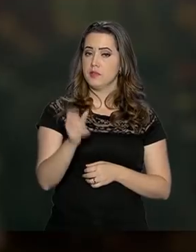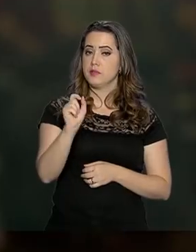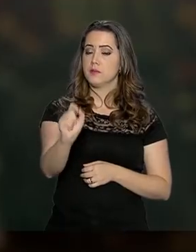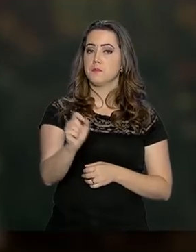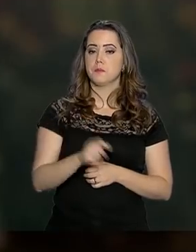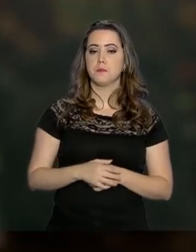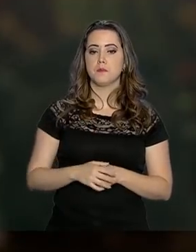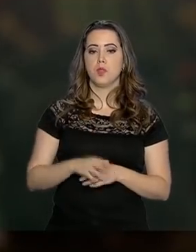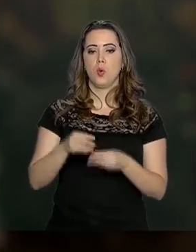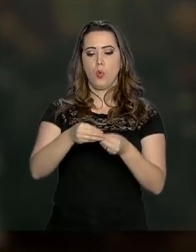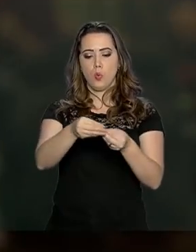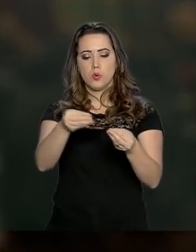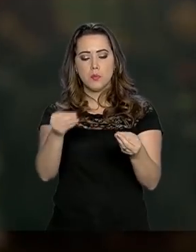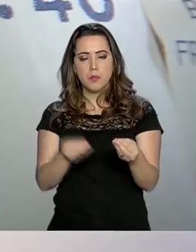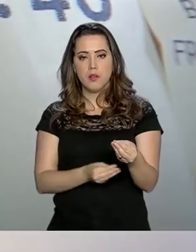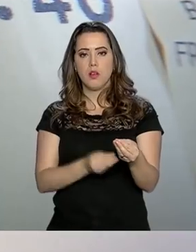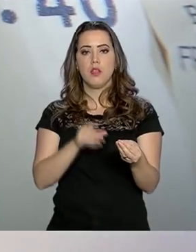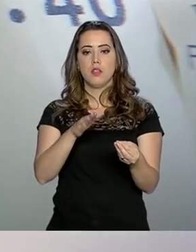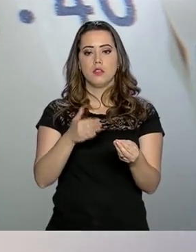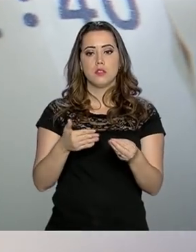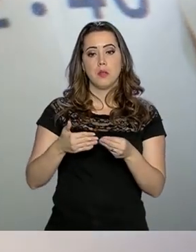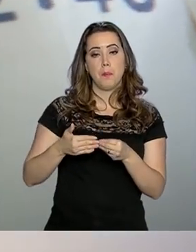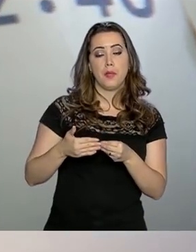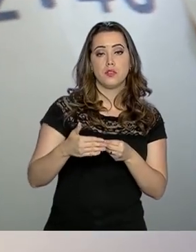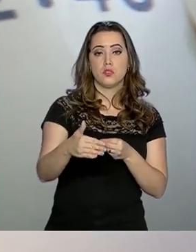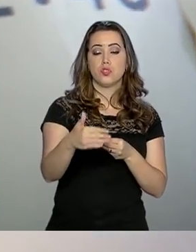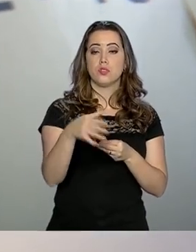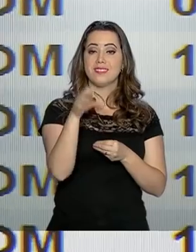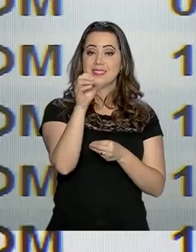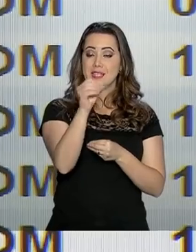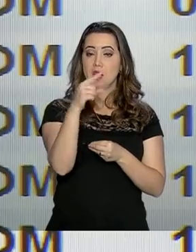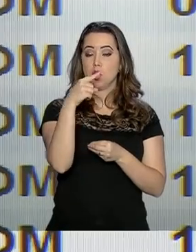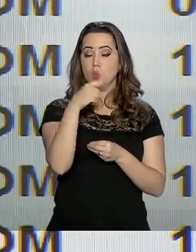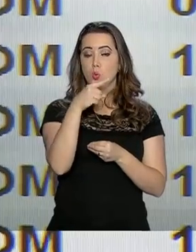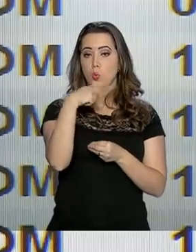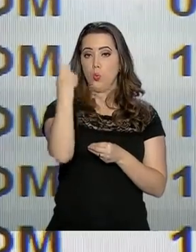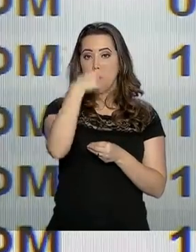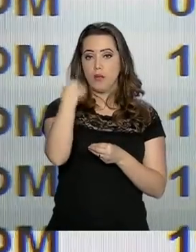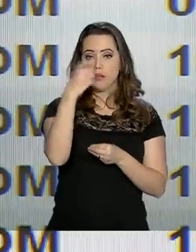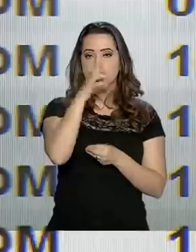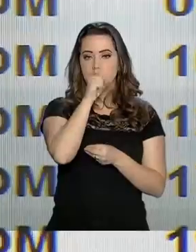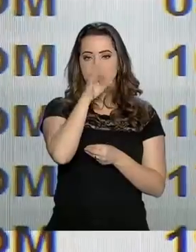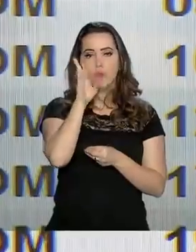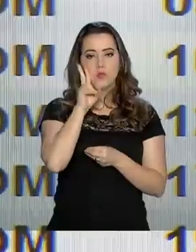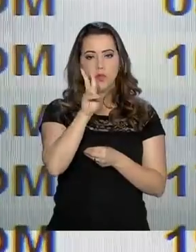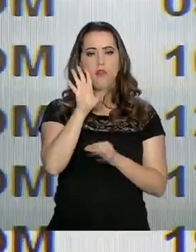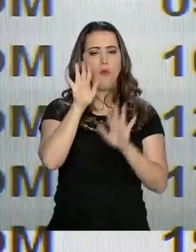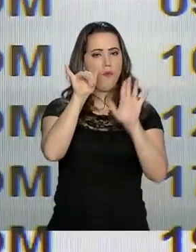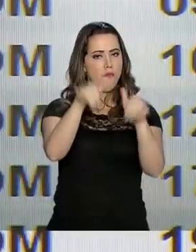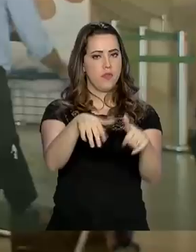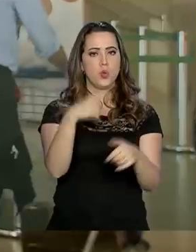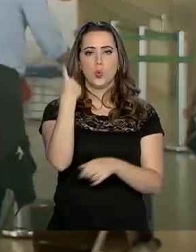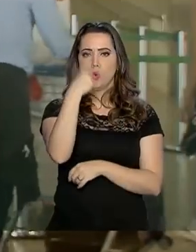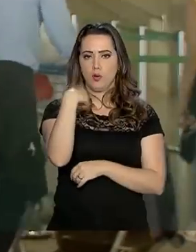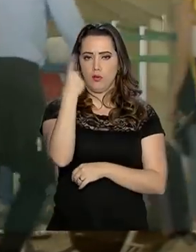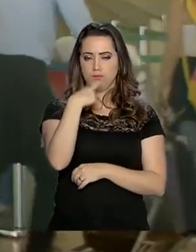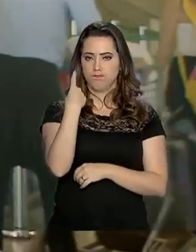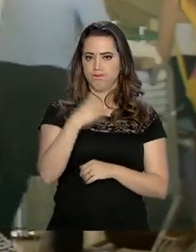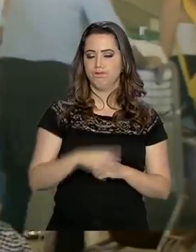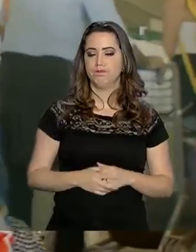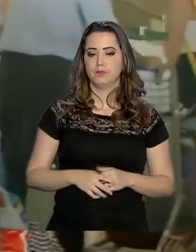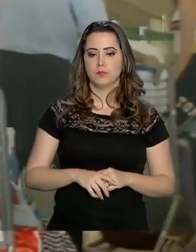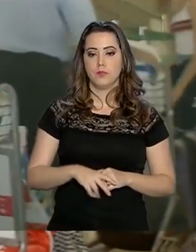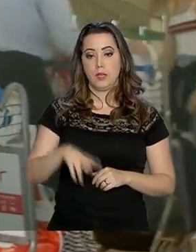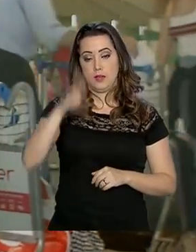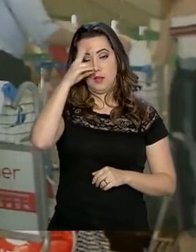Civil, os bilhetes marcados a partir da meia-noite de sábado já consideram o fim do horário de verão. Lembrando